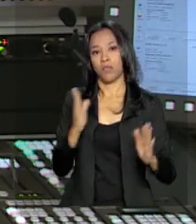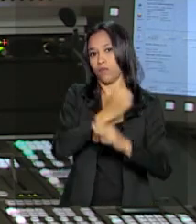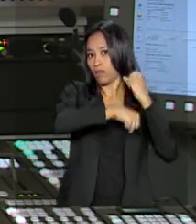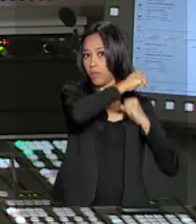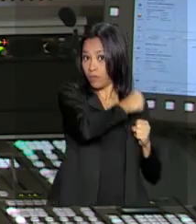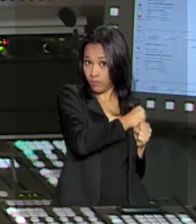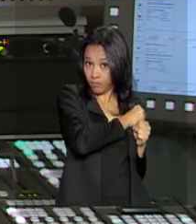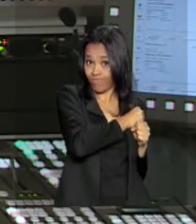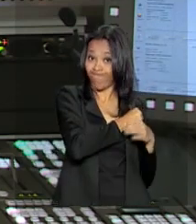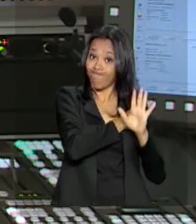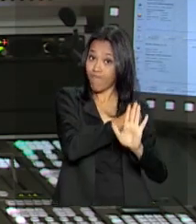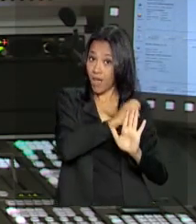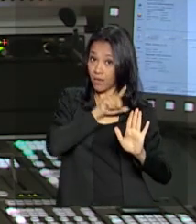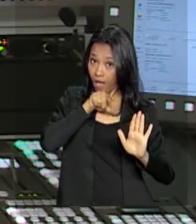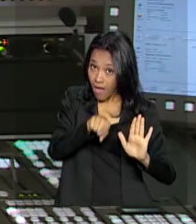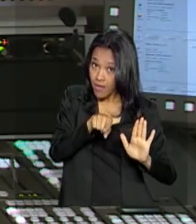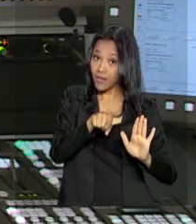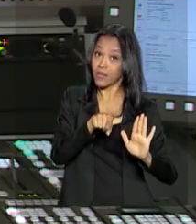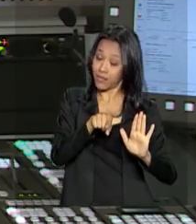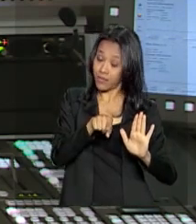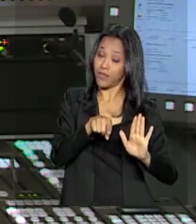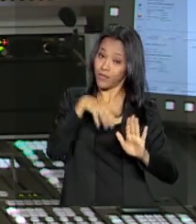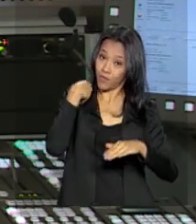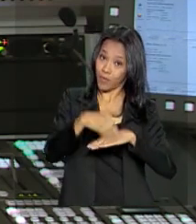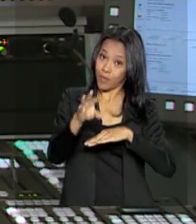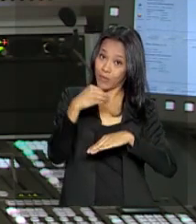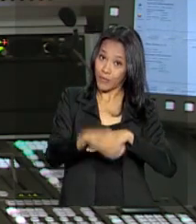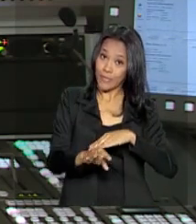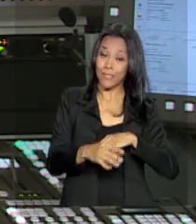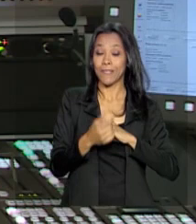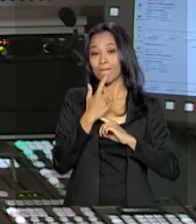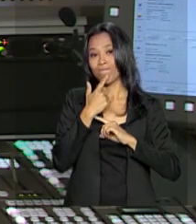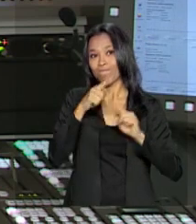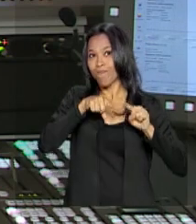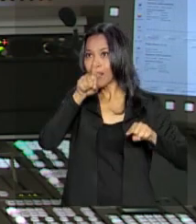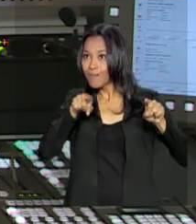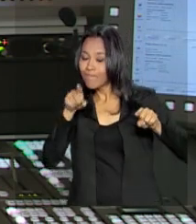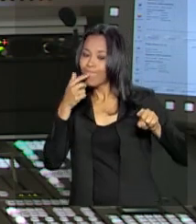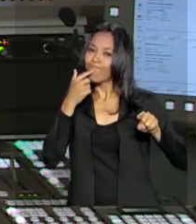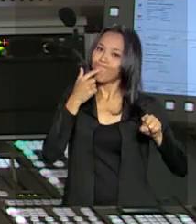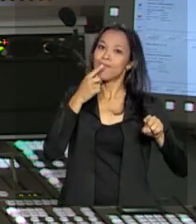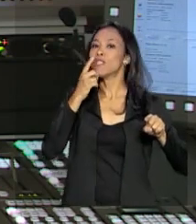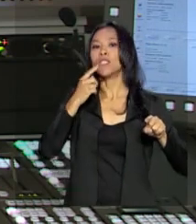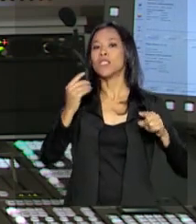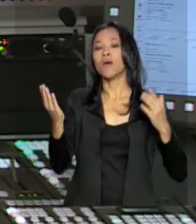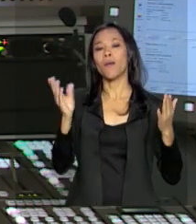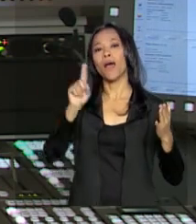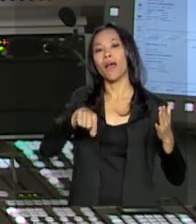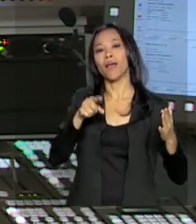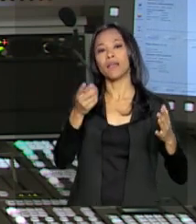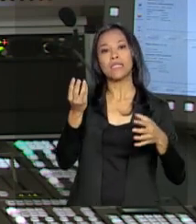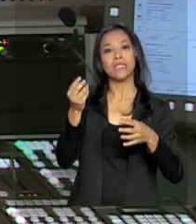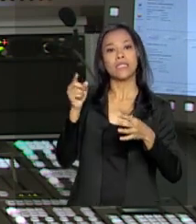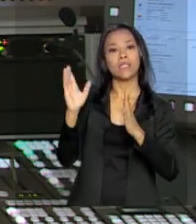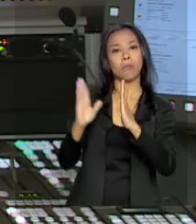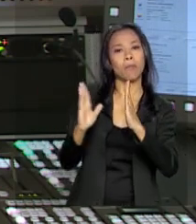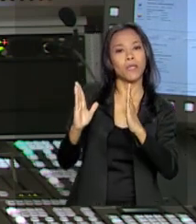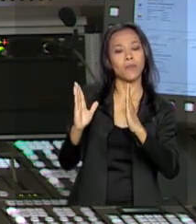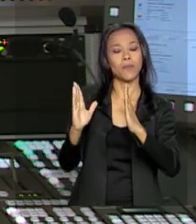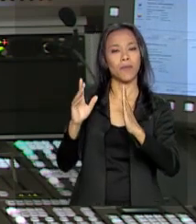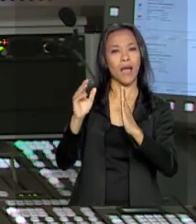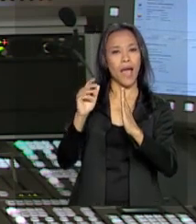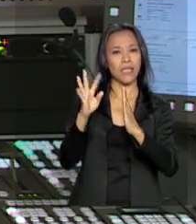passado. Mas esta estatística não compreende o período em que as tarifas extras